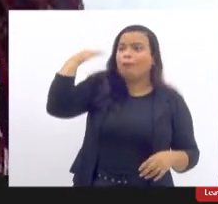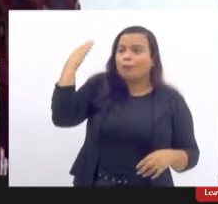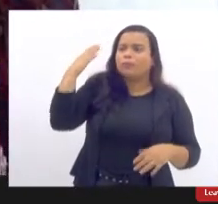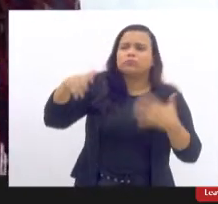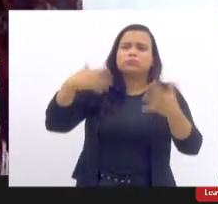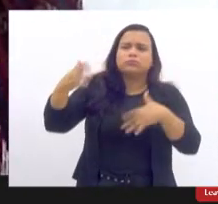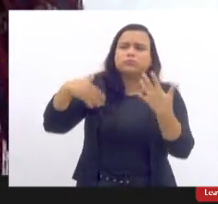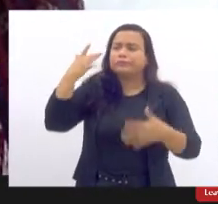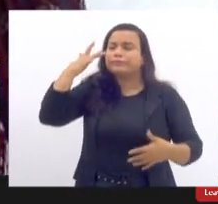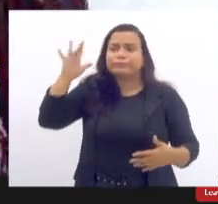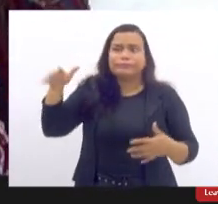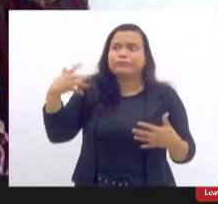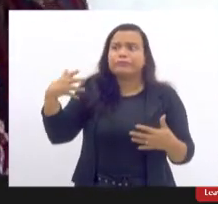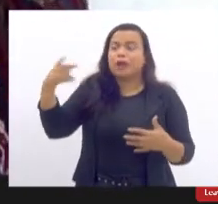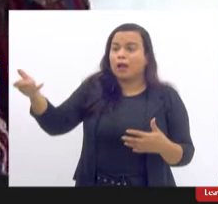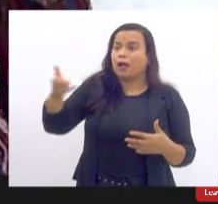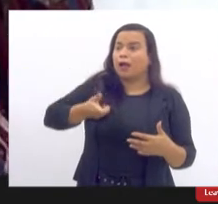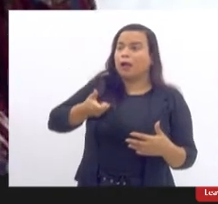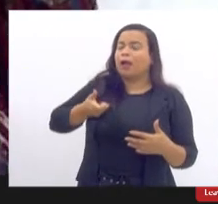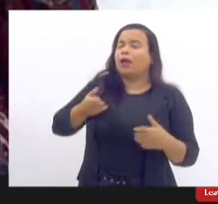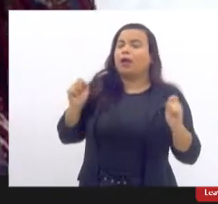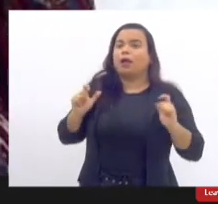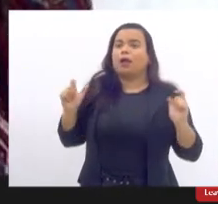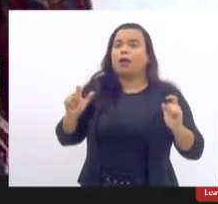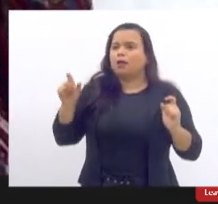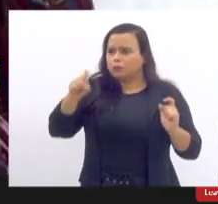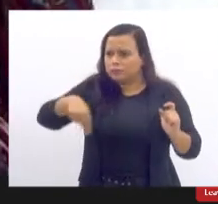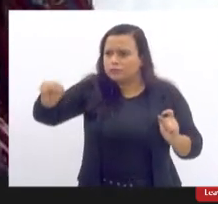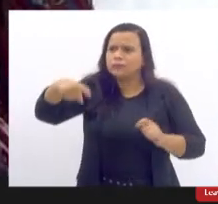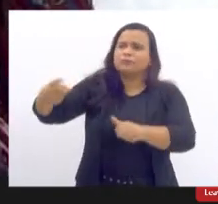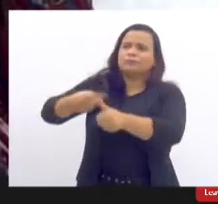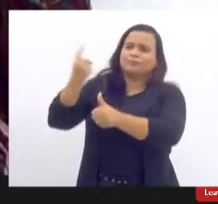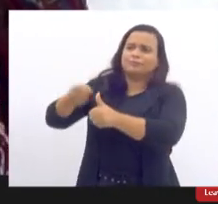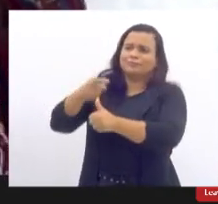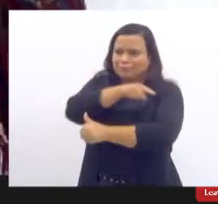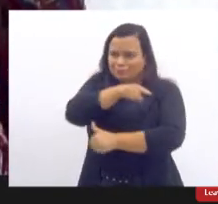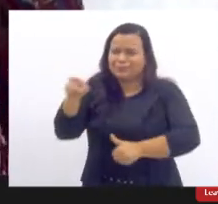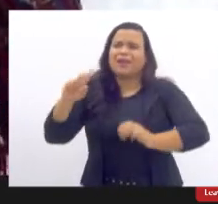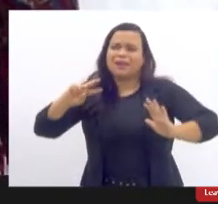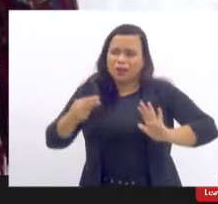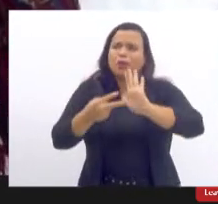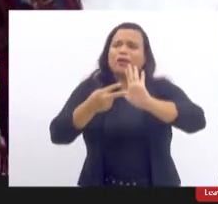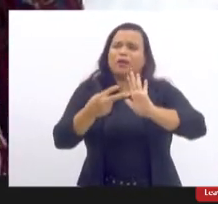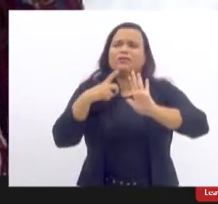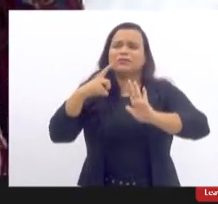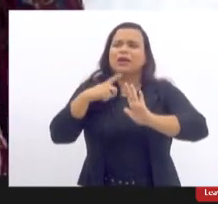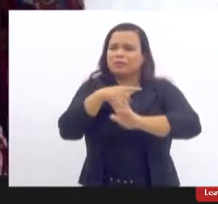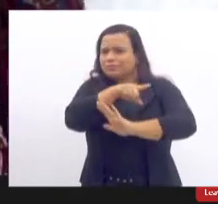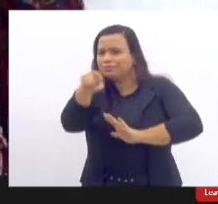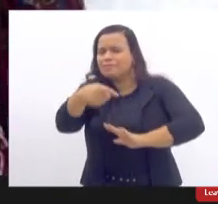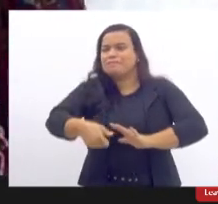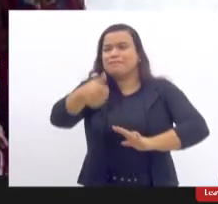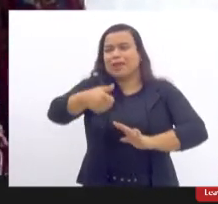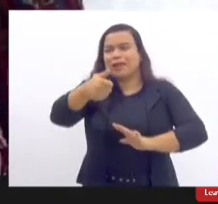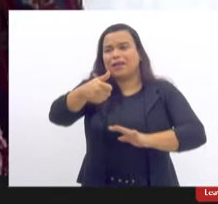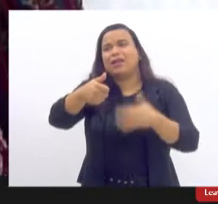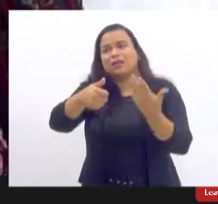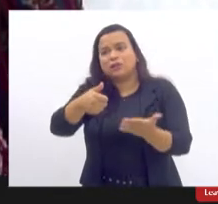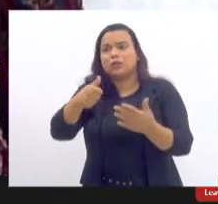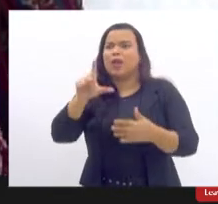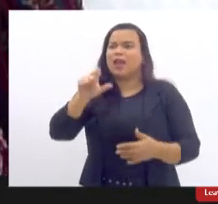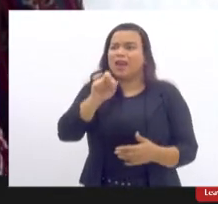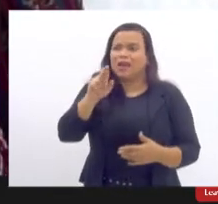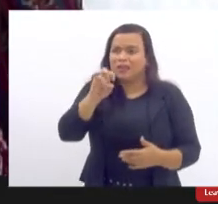brigavam por isso. Então, reconheço o pioneirismo de vocês, da Larissa, da